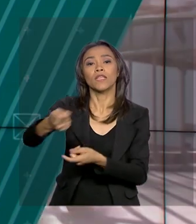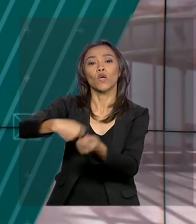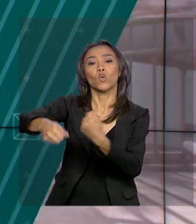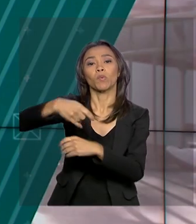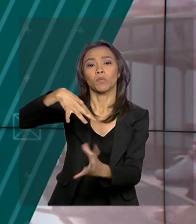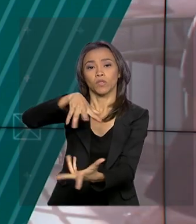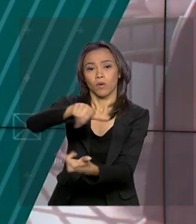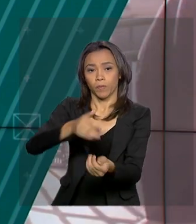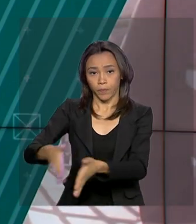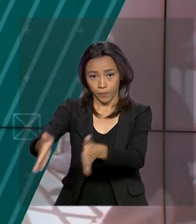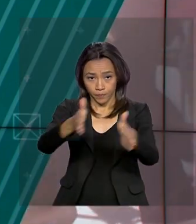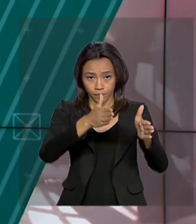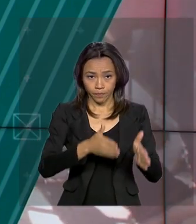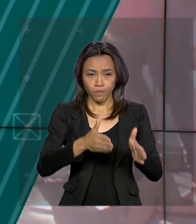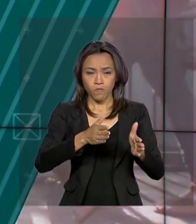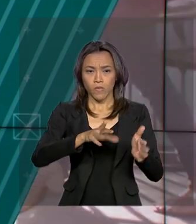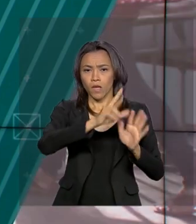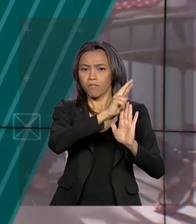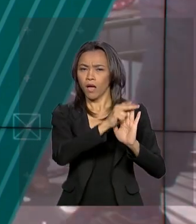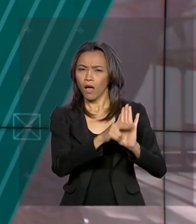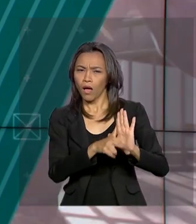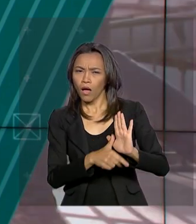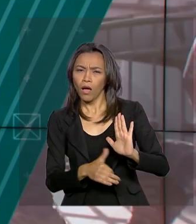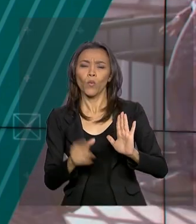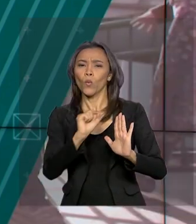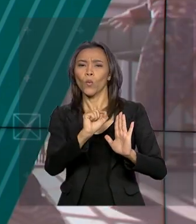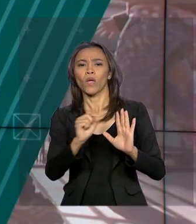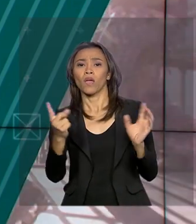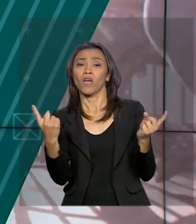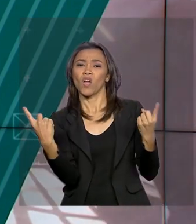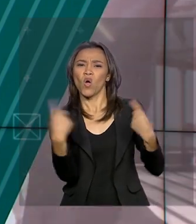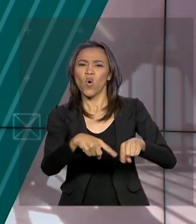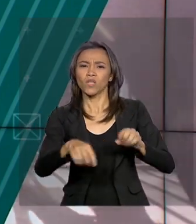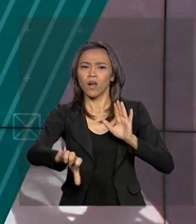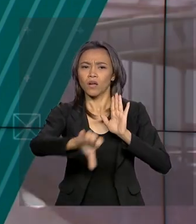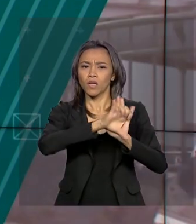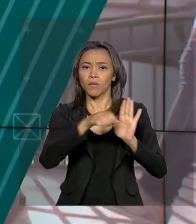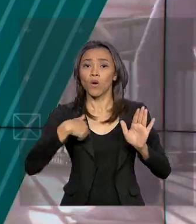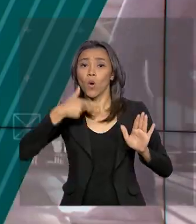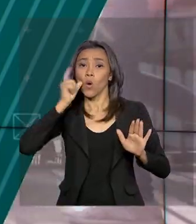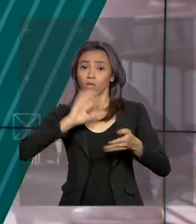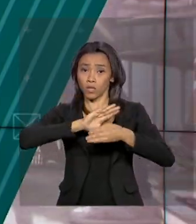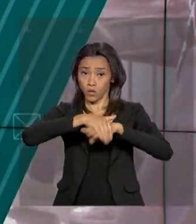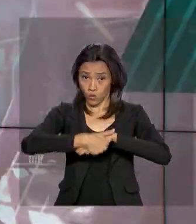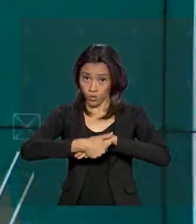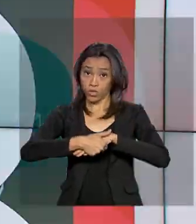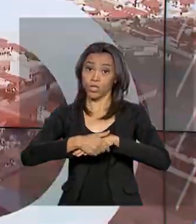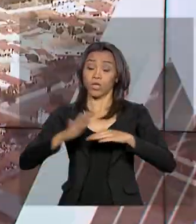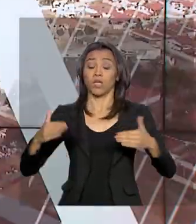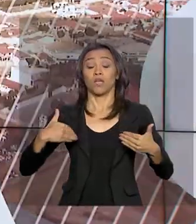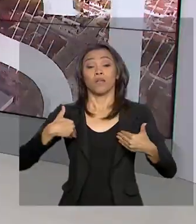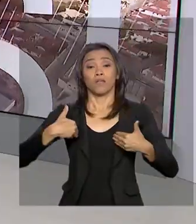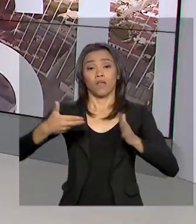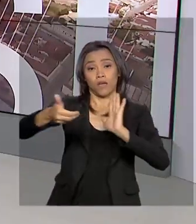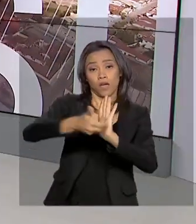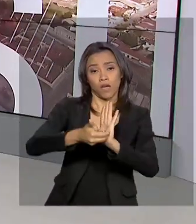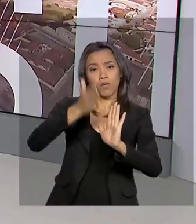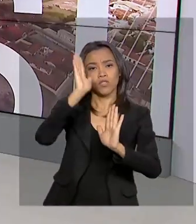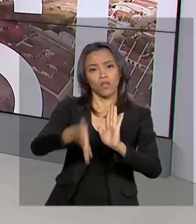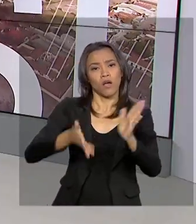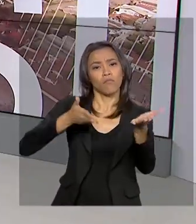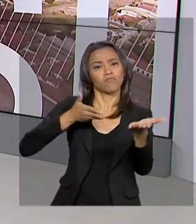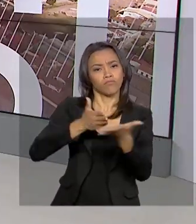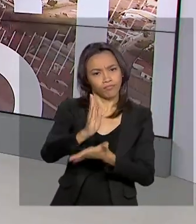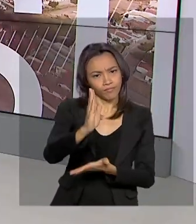O pacote anticrime foi aprovado na noite de ontem pela Câmara dos Deputados. Quem tem os